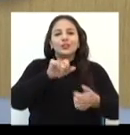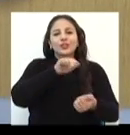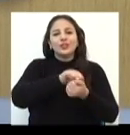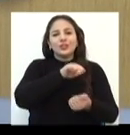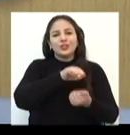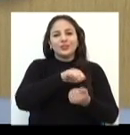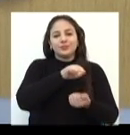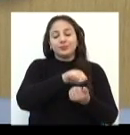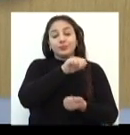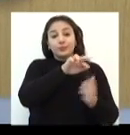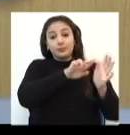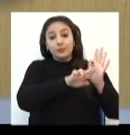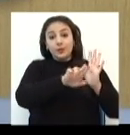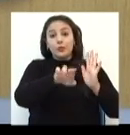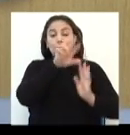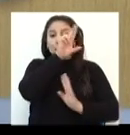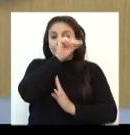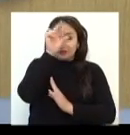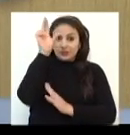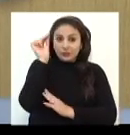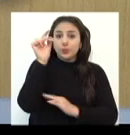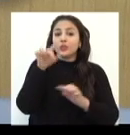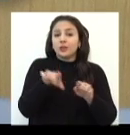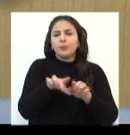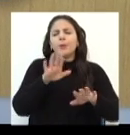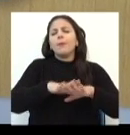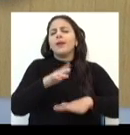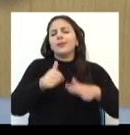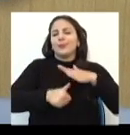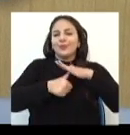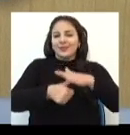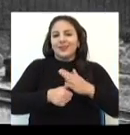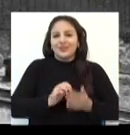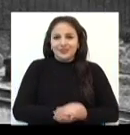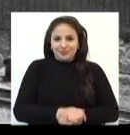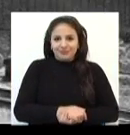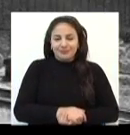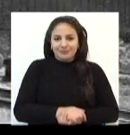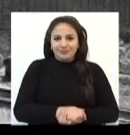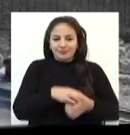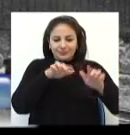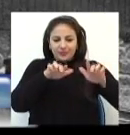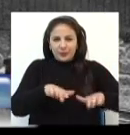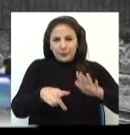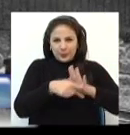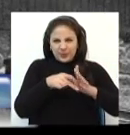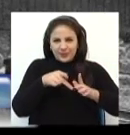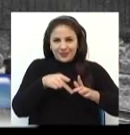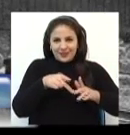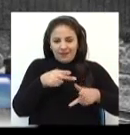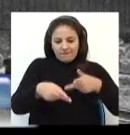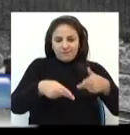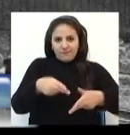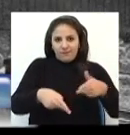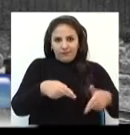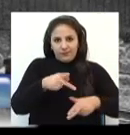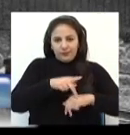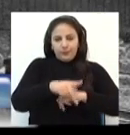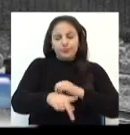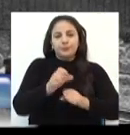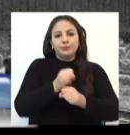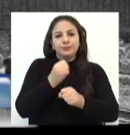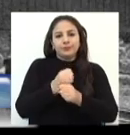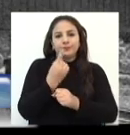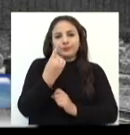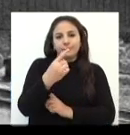juntamente com representantes do Executivo e outras autoridades. A Estação Férrea de Passo Fundo foi construída